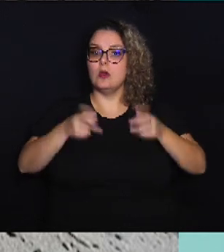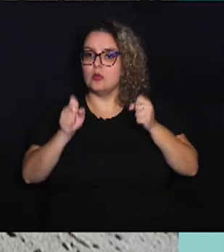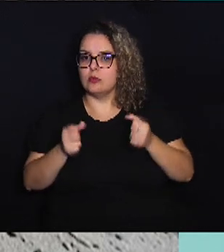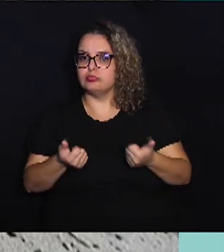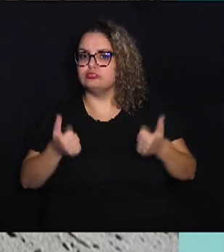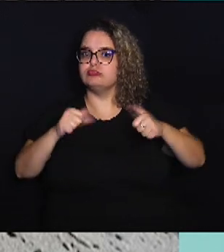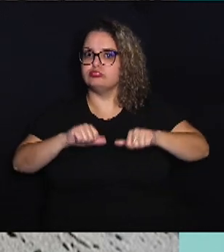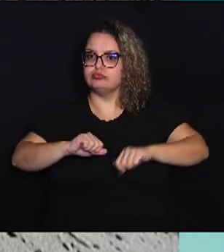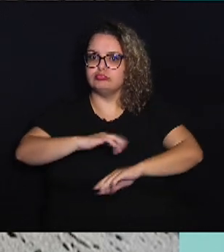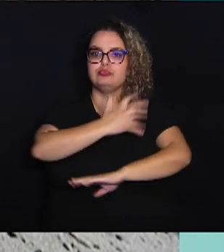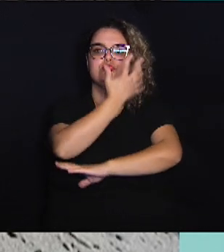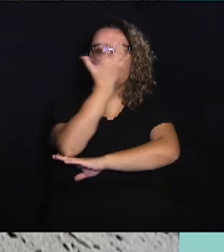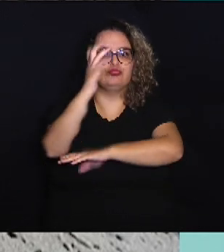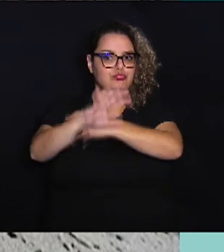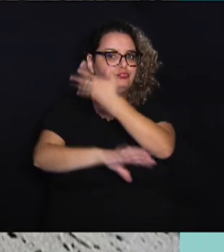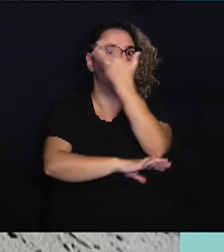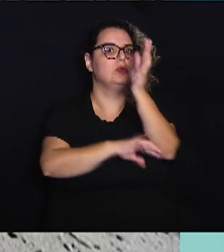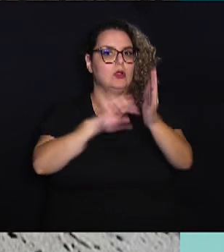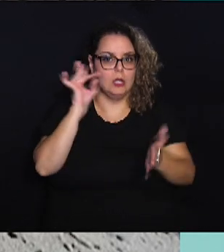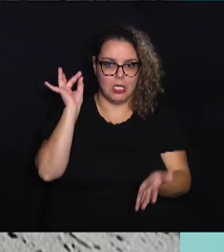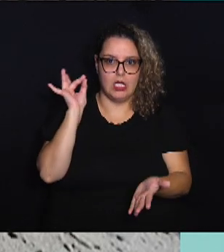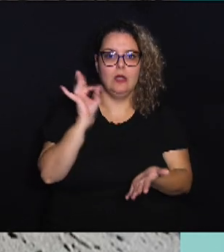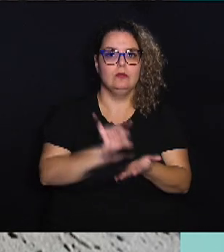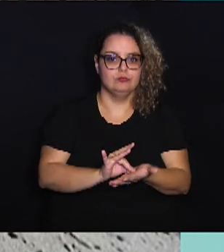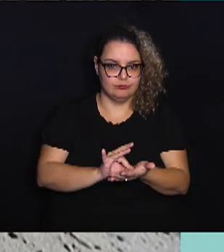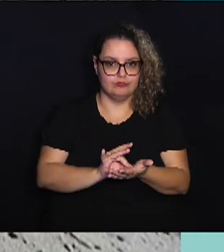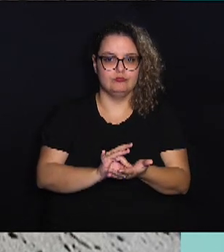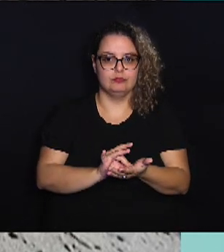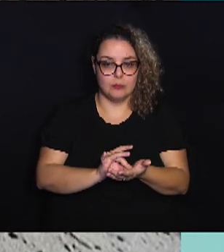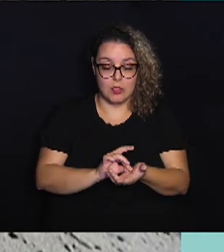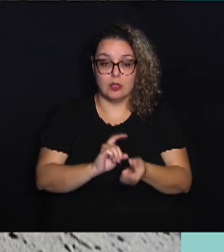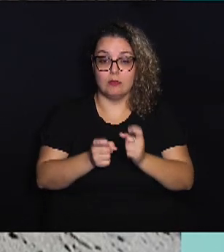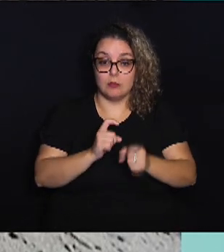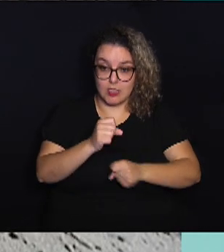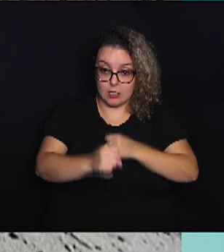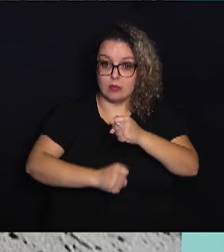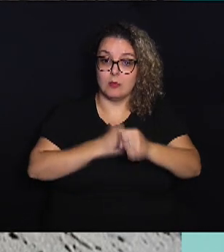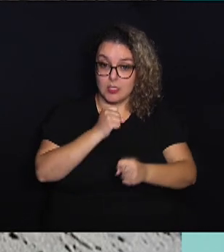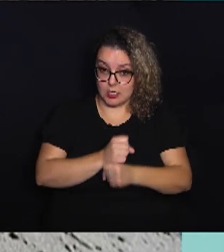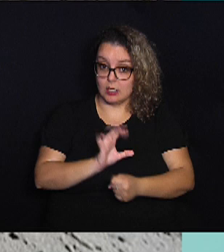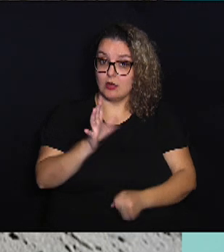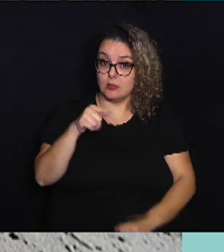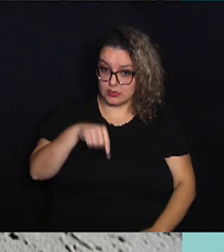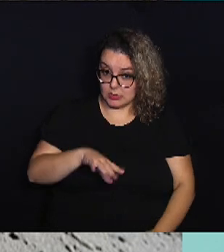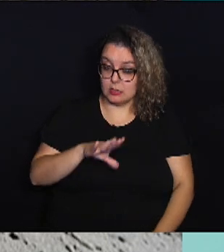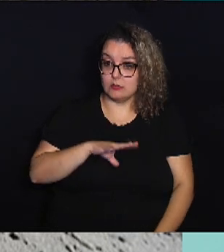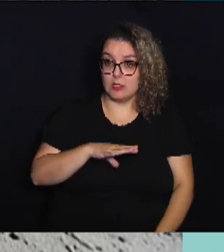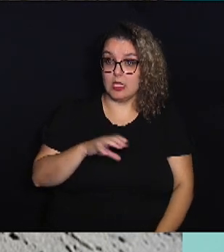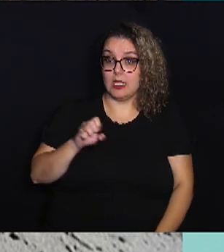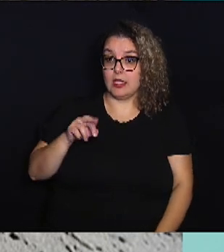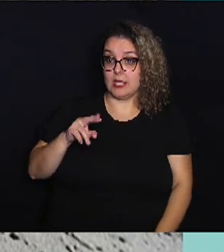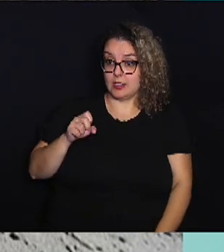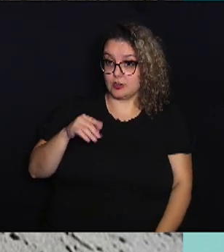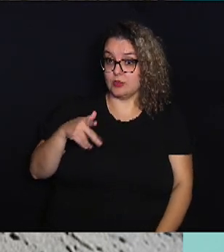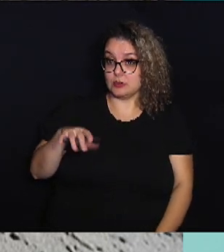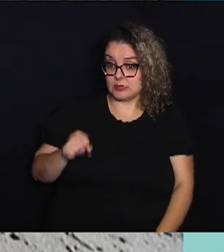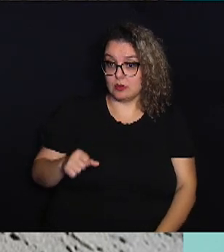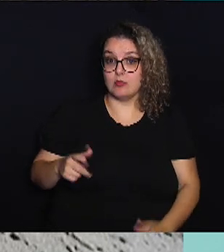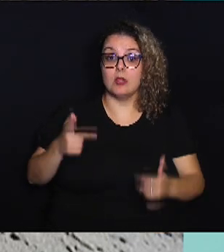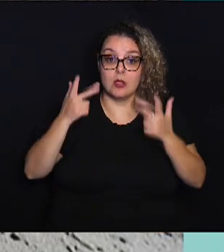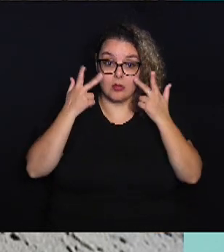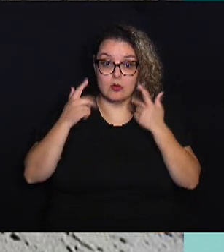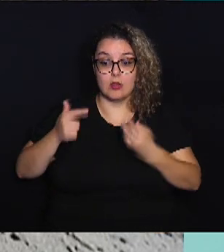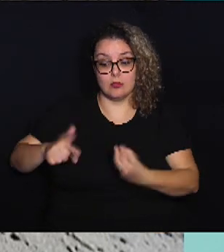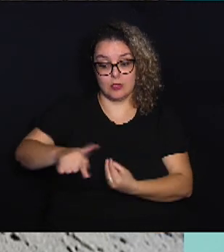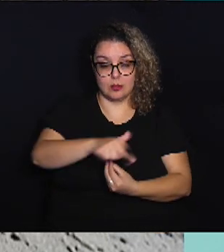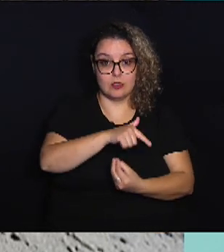ambiental oficialmente durante a reunião anual que ocorre na cidade. A erosão, que é comum em muitas ilhas,